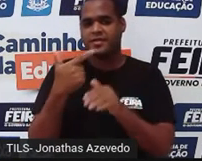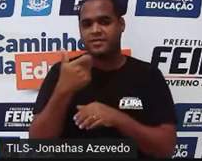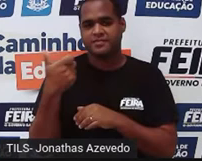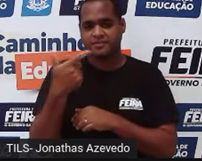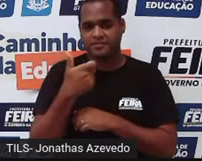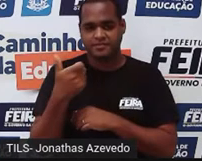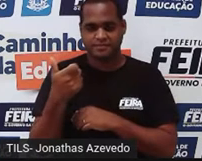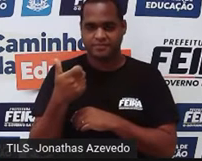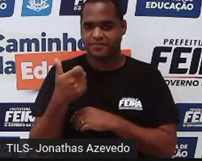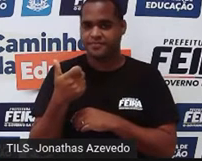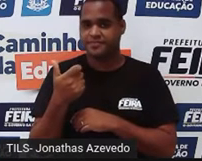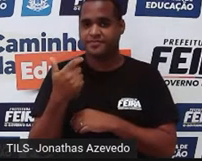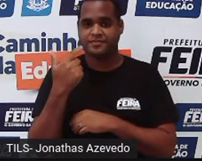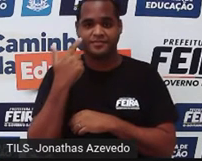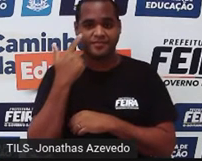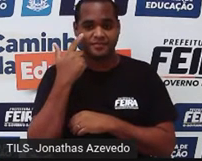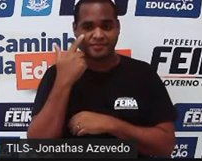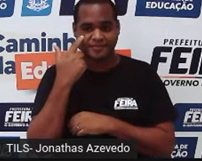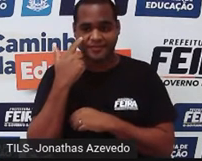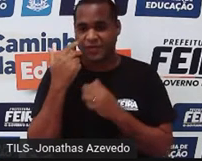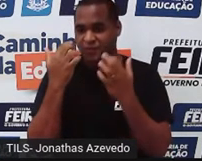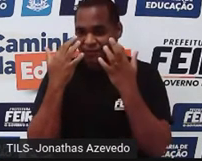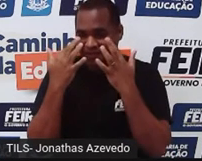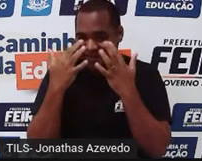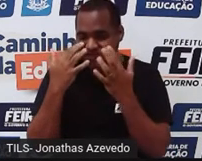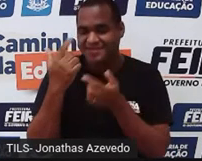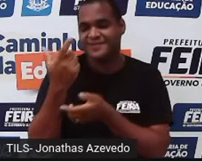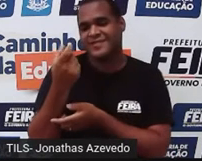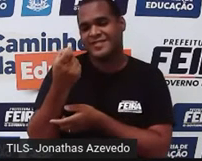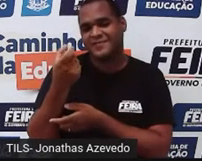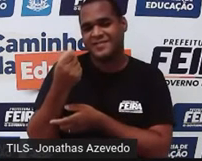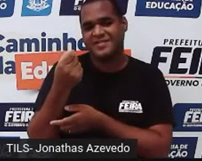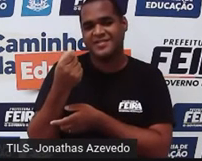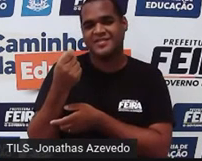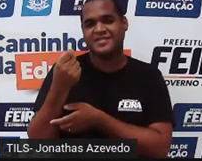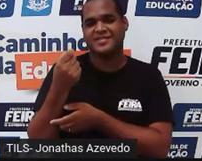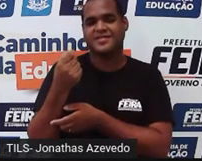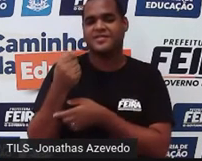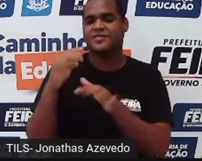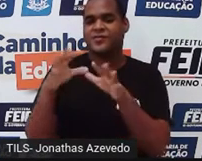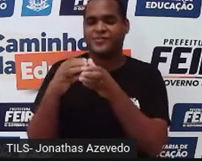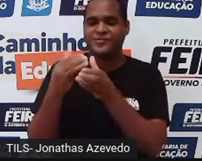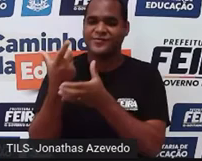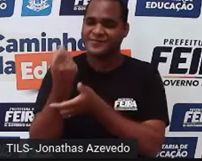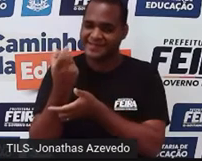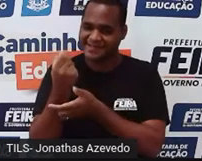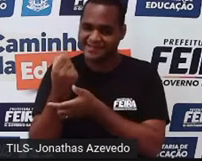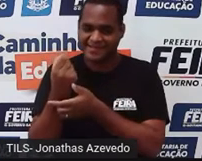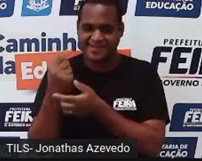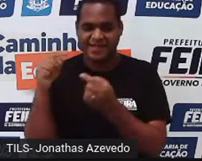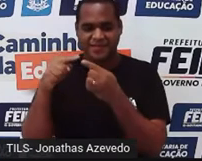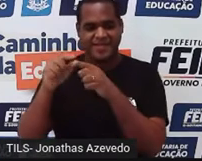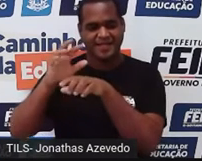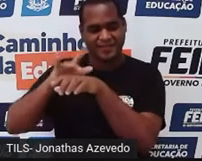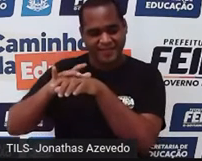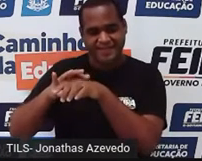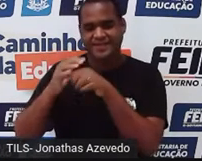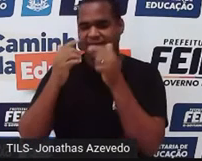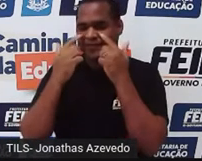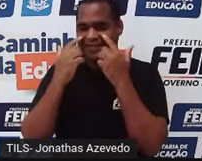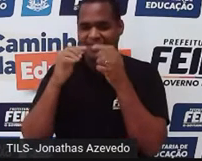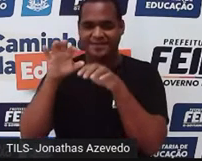é conjunto de 20. Eita, quase não sai. Conjunto de 20. É, se falar rápido,